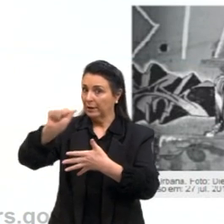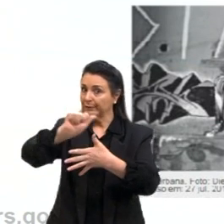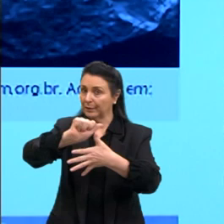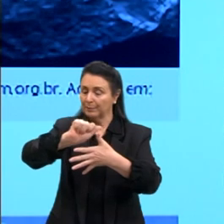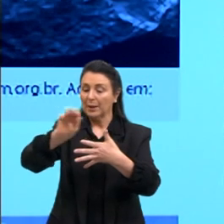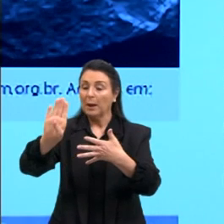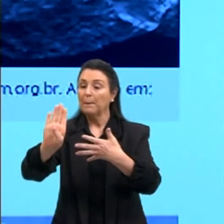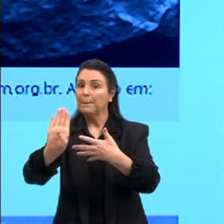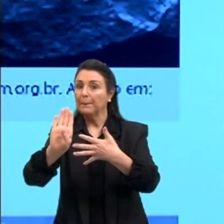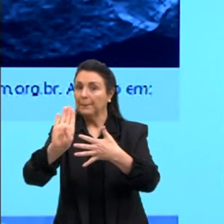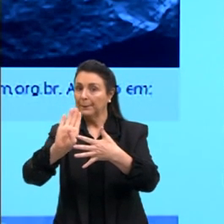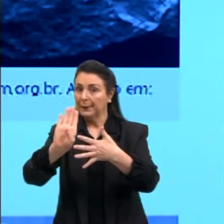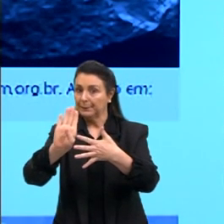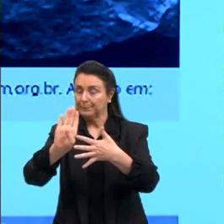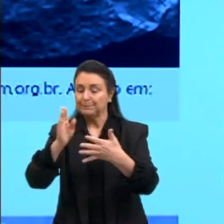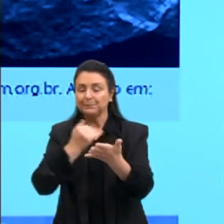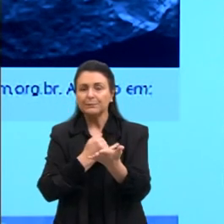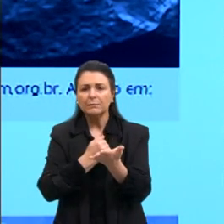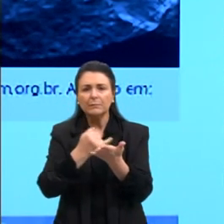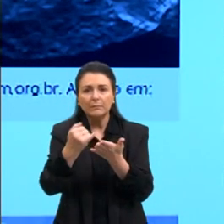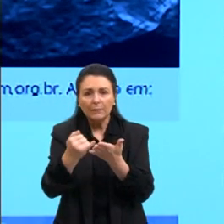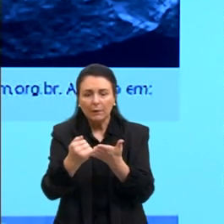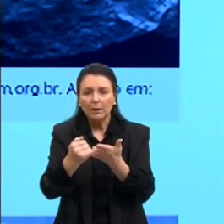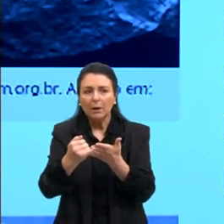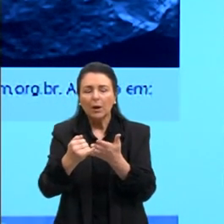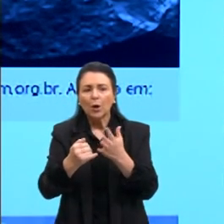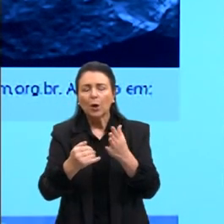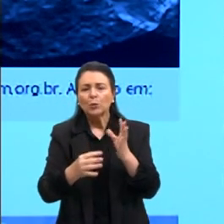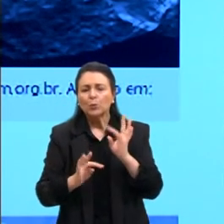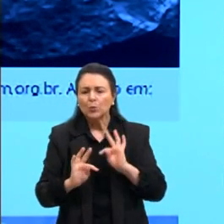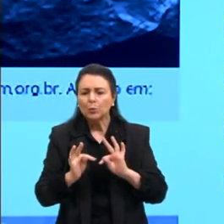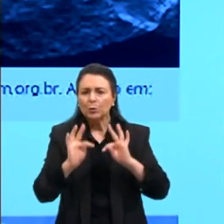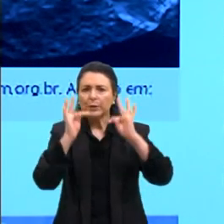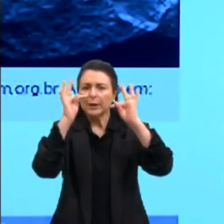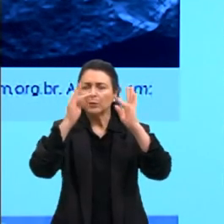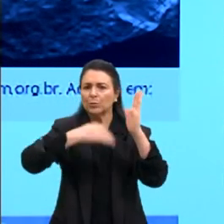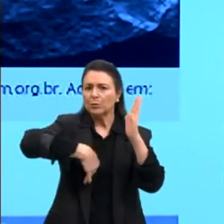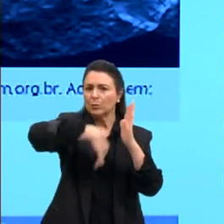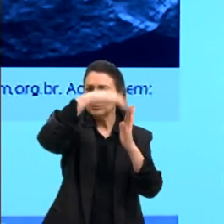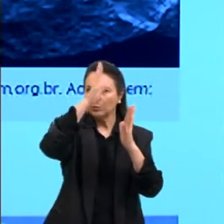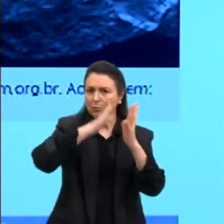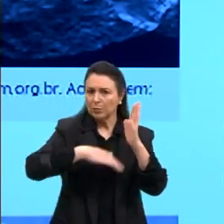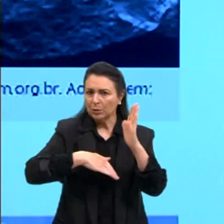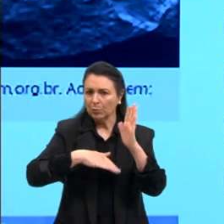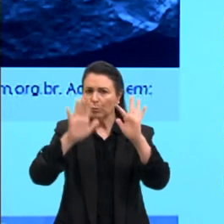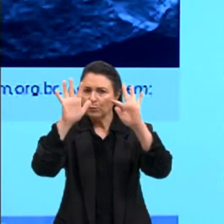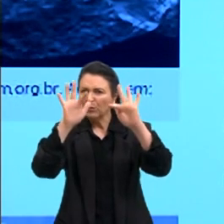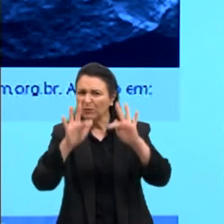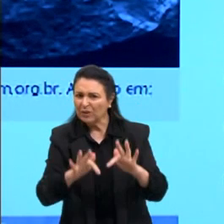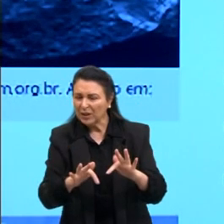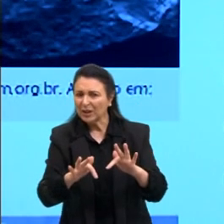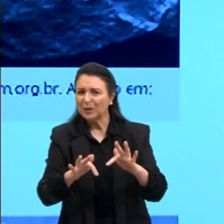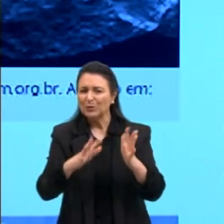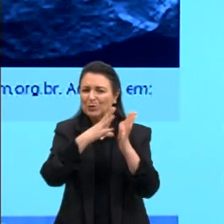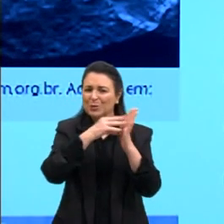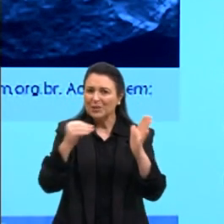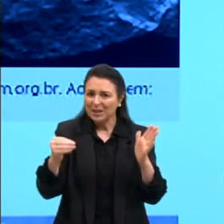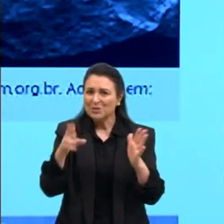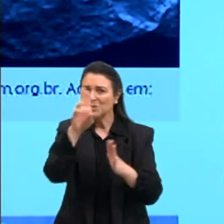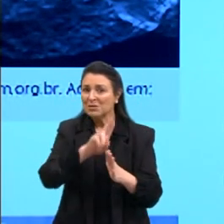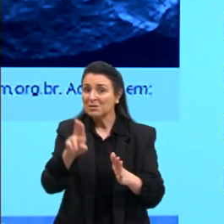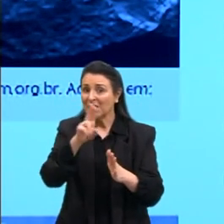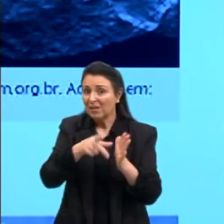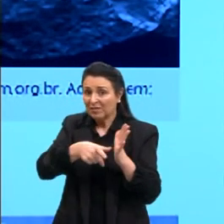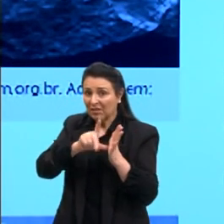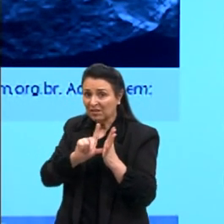B, a inovação na técnica de pintura rompendo com modelos estabelecidos, essa alternativa B,